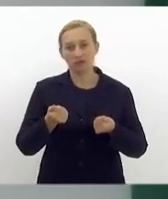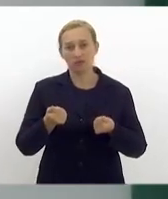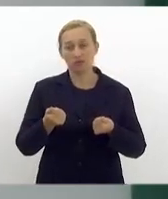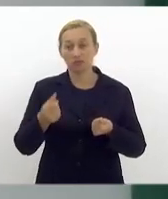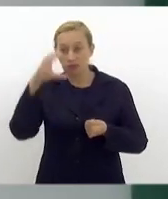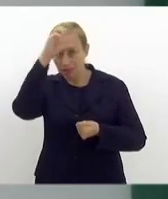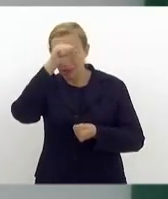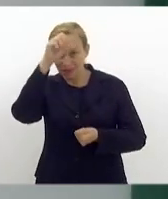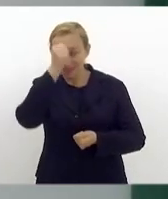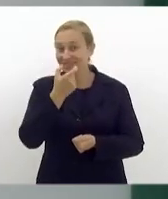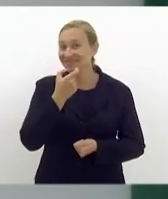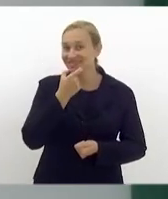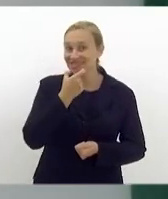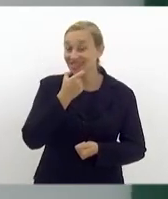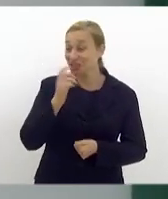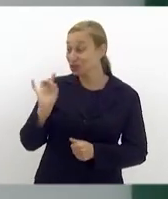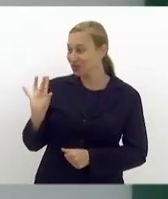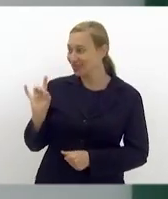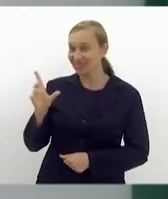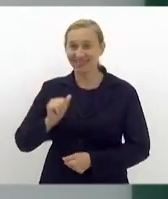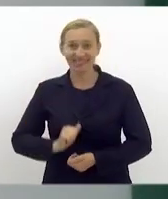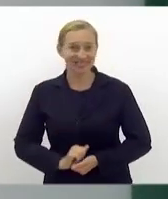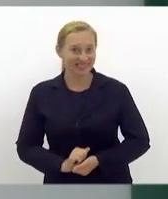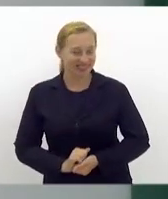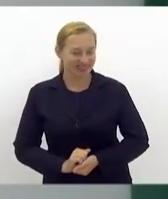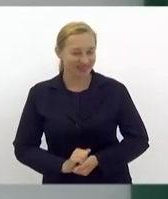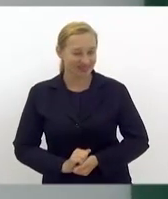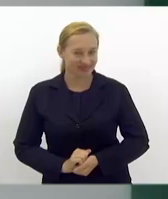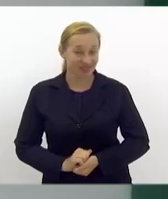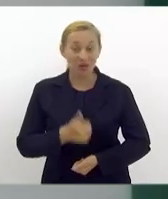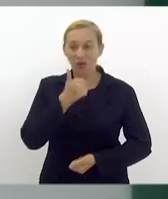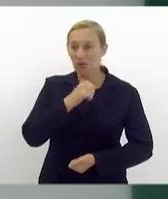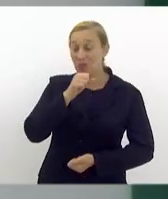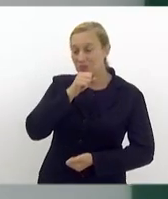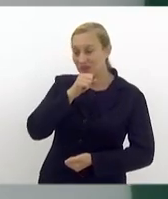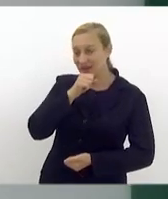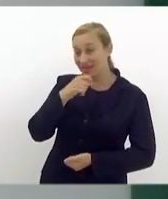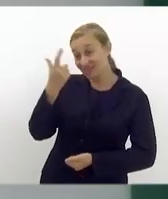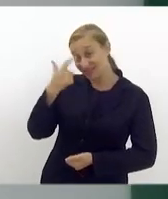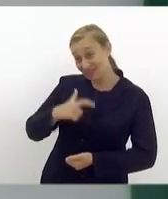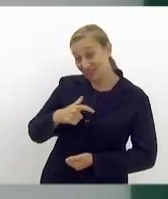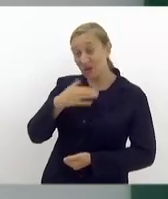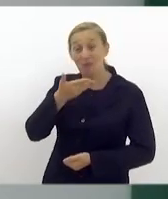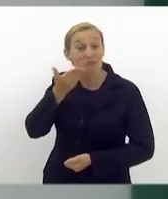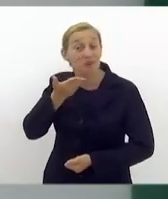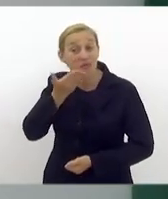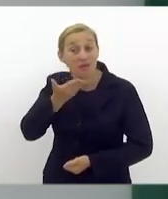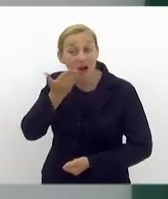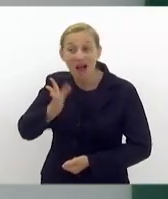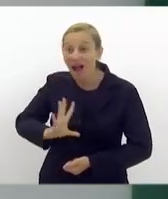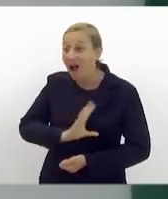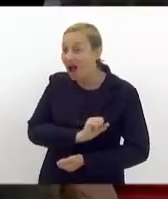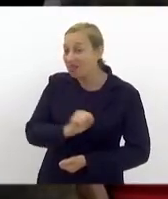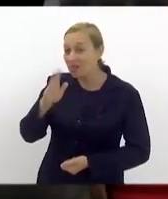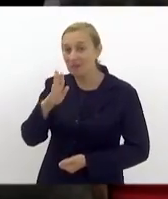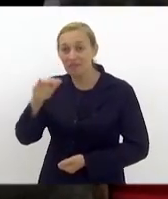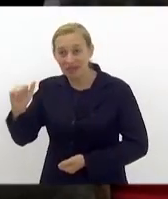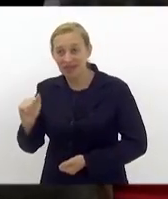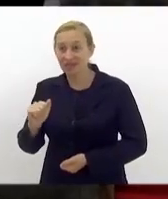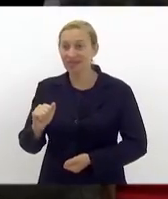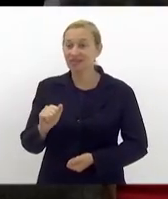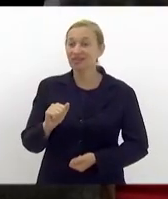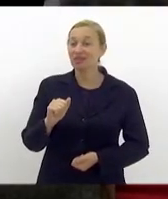aprendendo inglês sozinha. Como mãe, coruja, e que ama a Bia, tenho que falar de Bia. Sim,